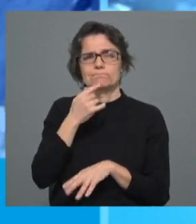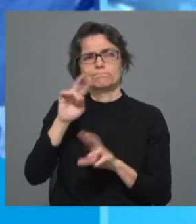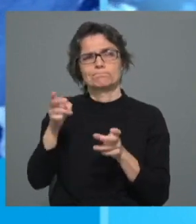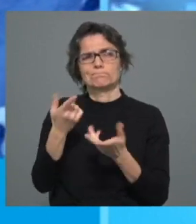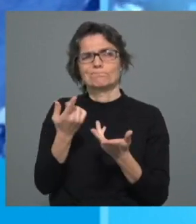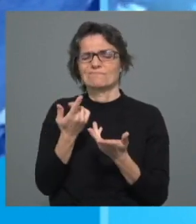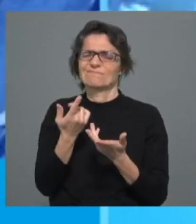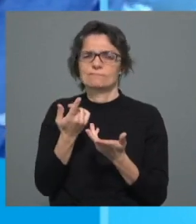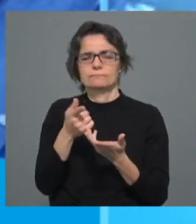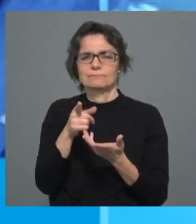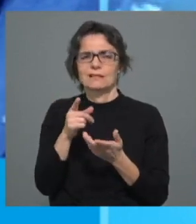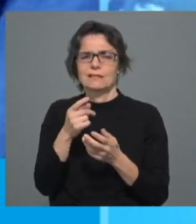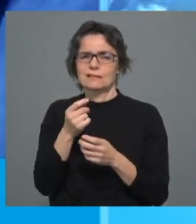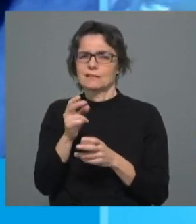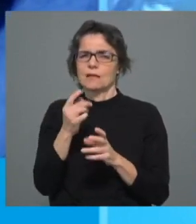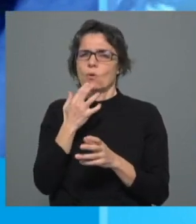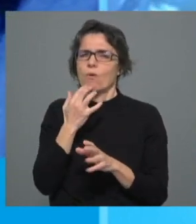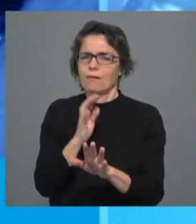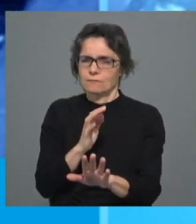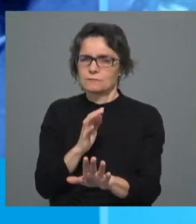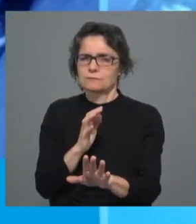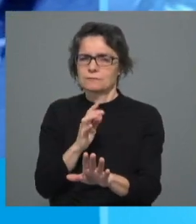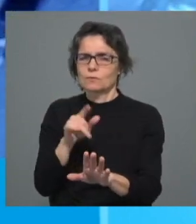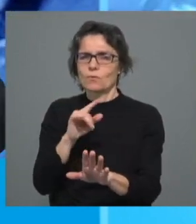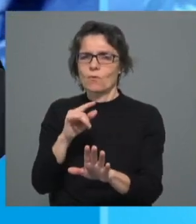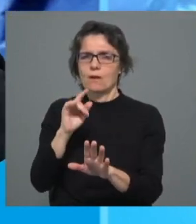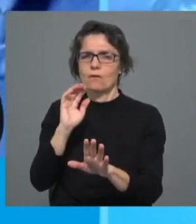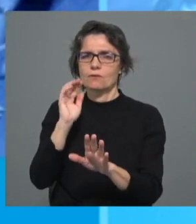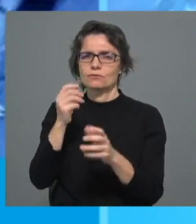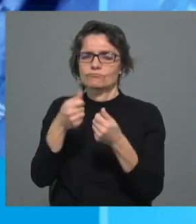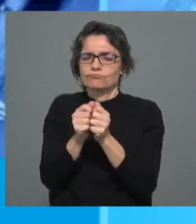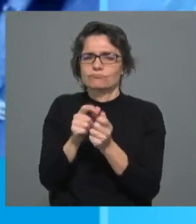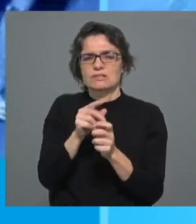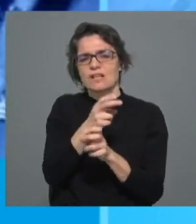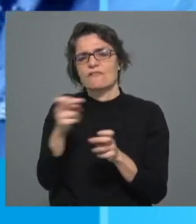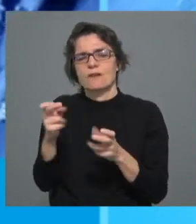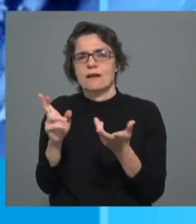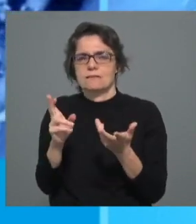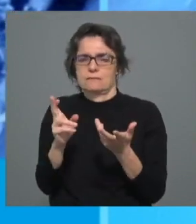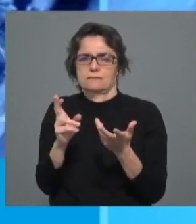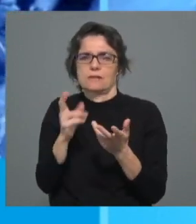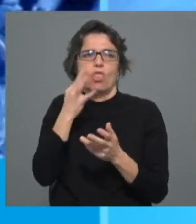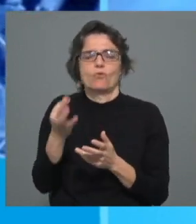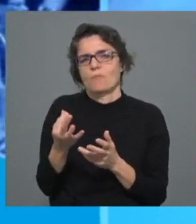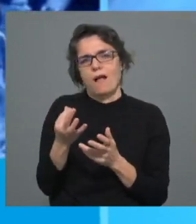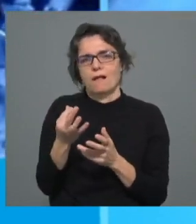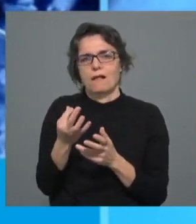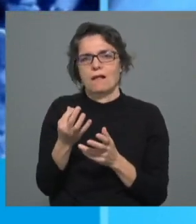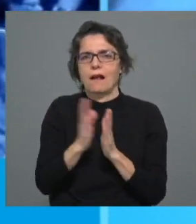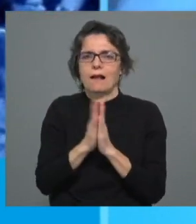cínica, não é? Portanto, nós temos de ter cuidado de não nos escondermos atrás destas frases, como se fossem clichês, e, portanto,